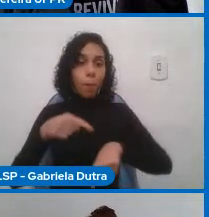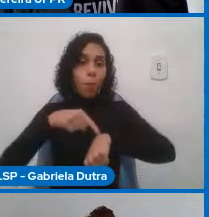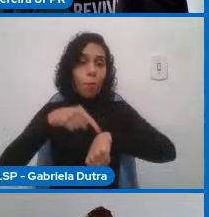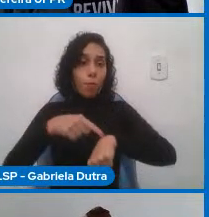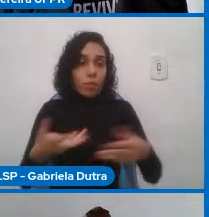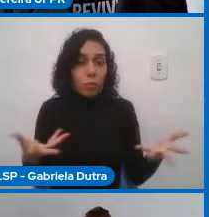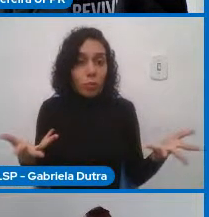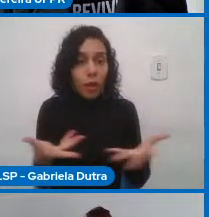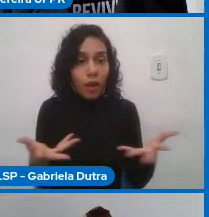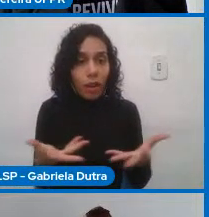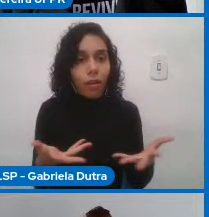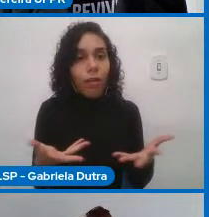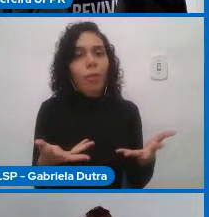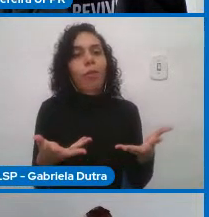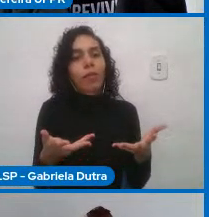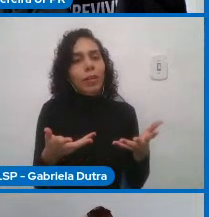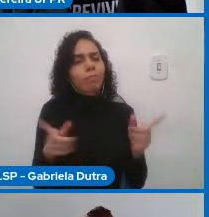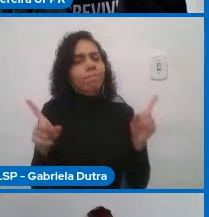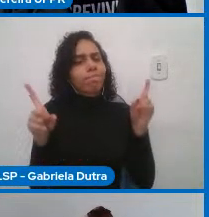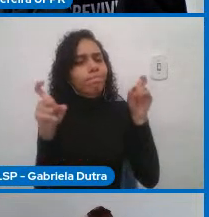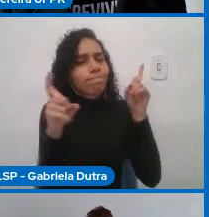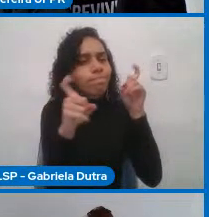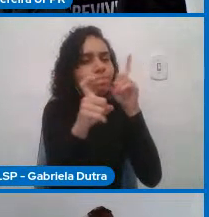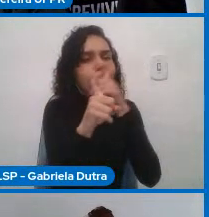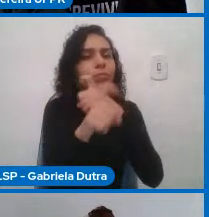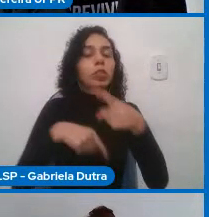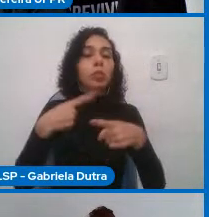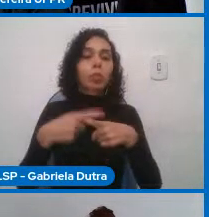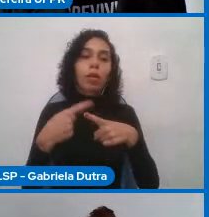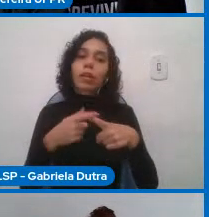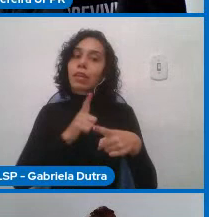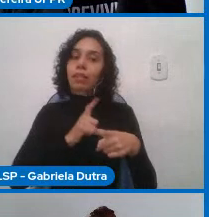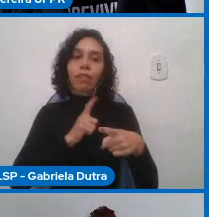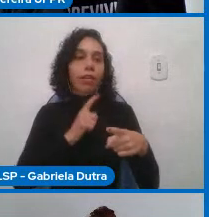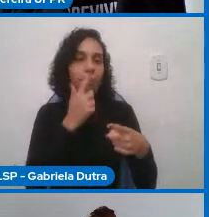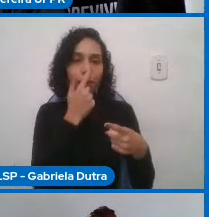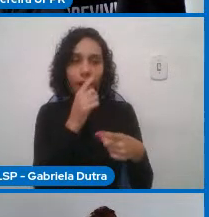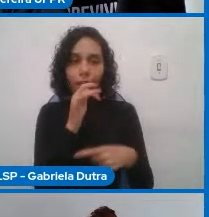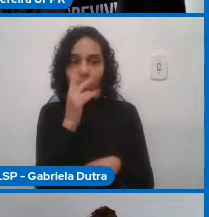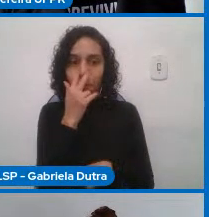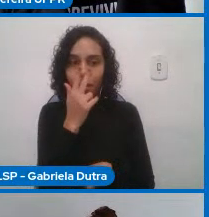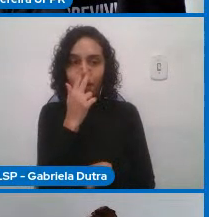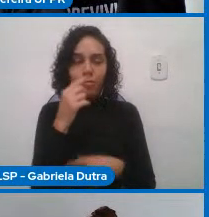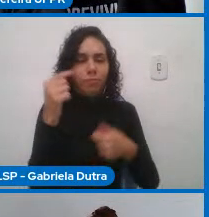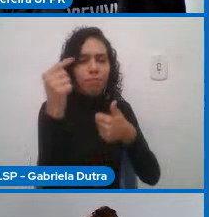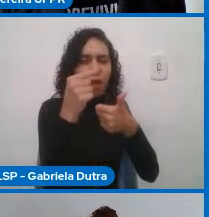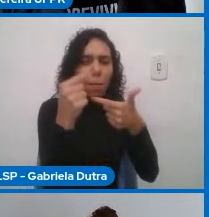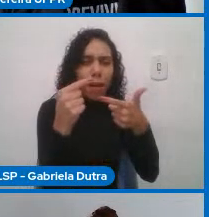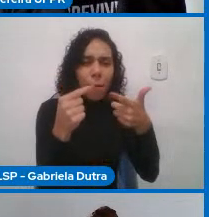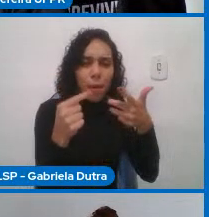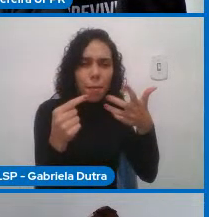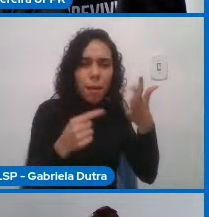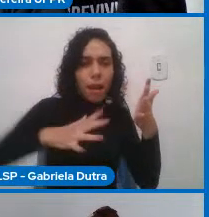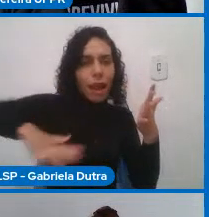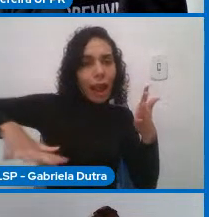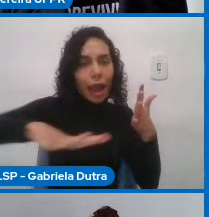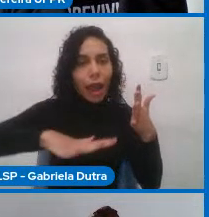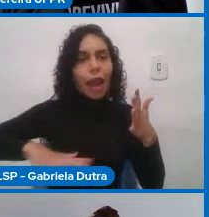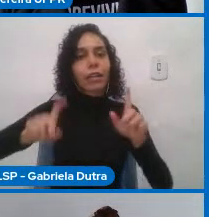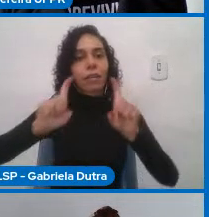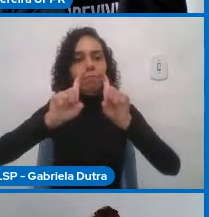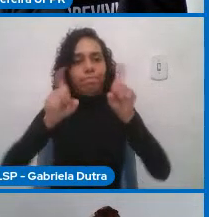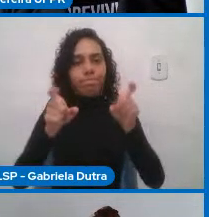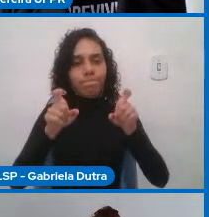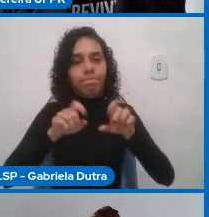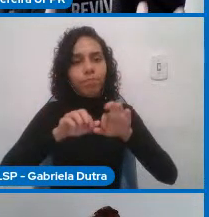em que nós temos toda uma parafernália de infraestrutura computacional e de sistemas computacionais, mediando a